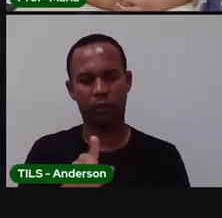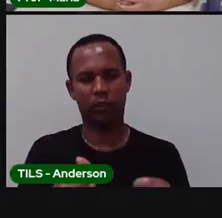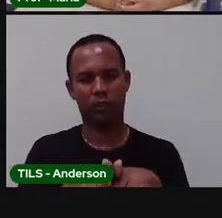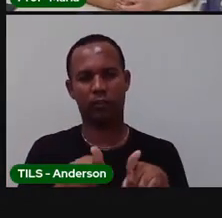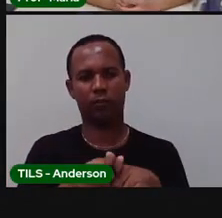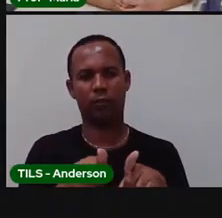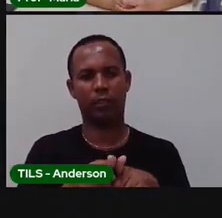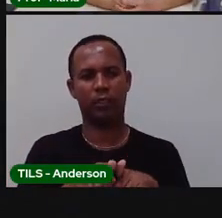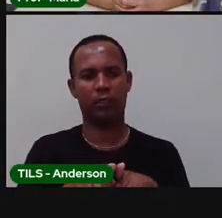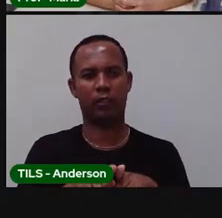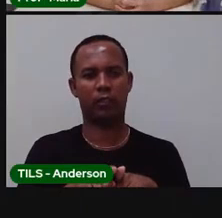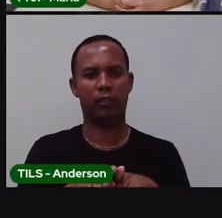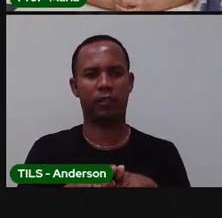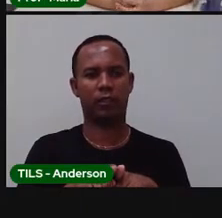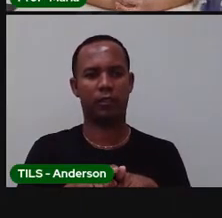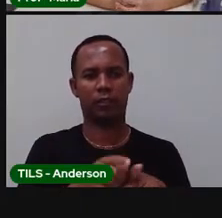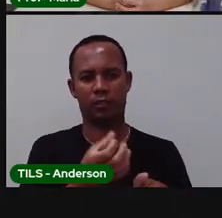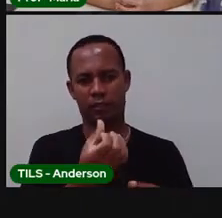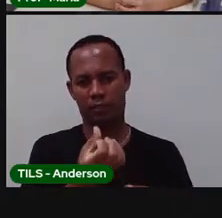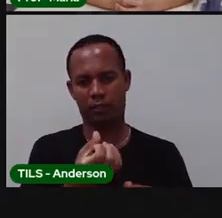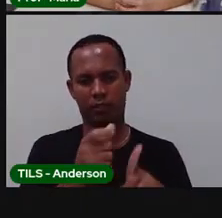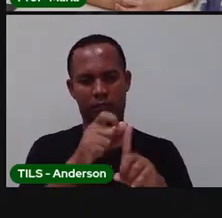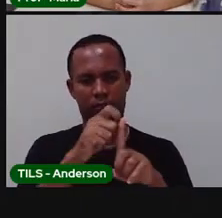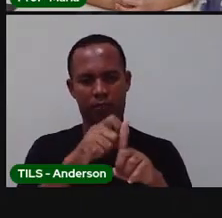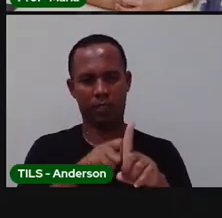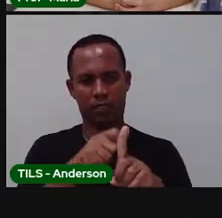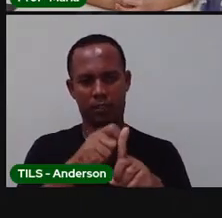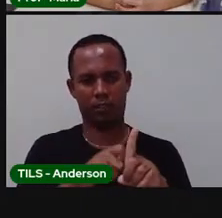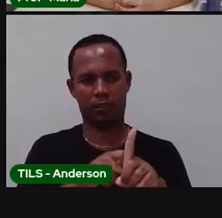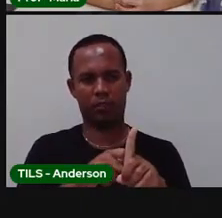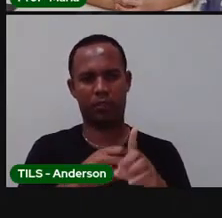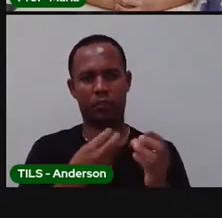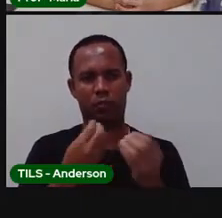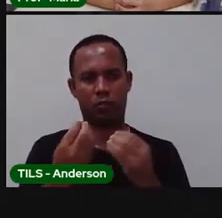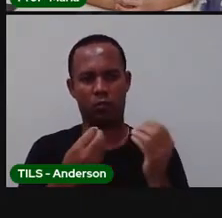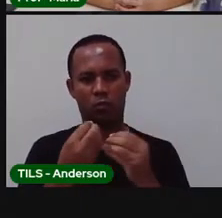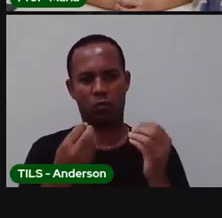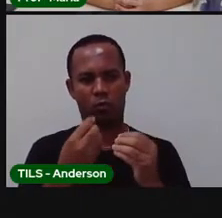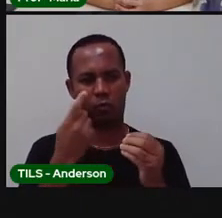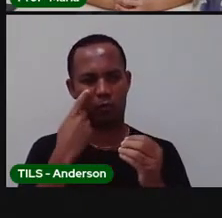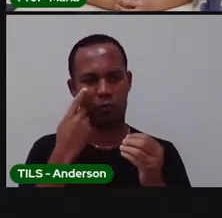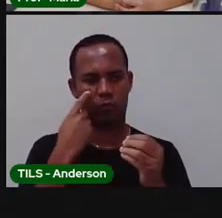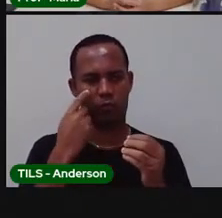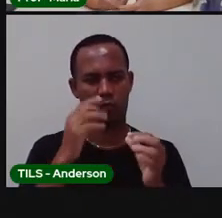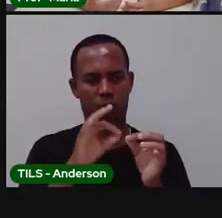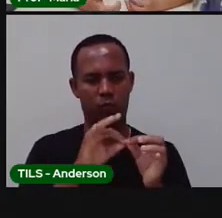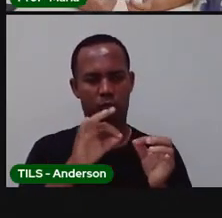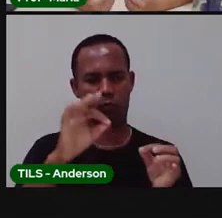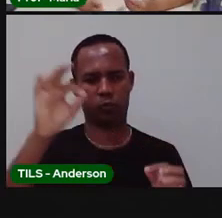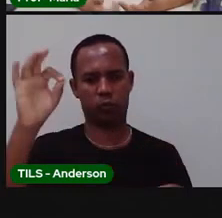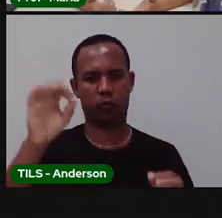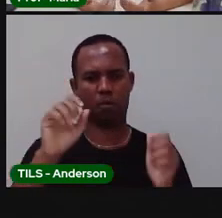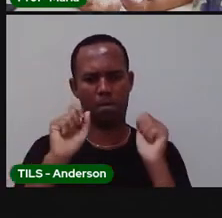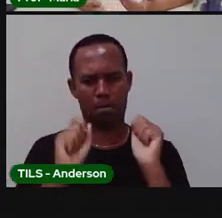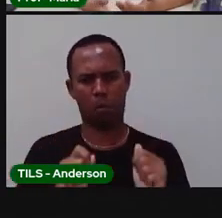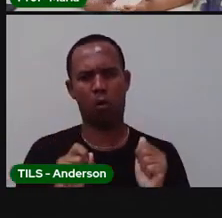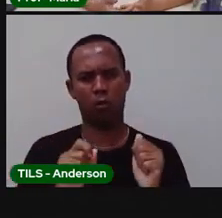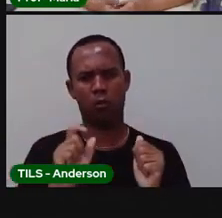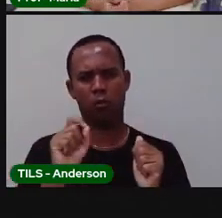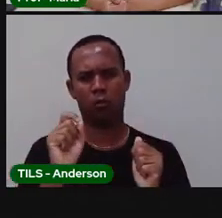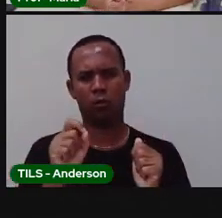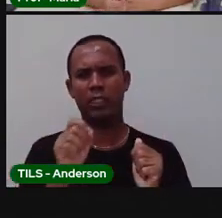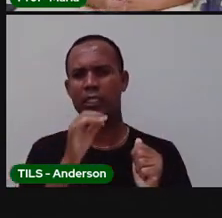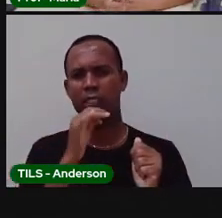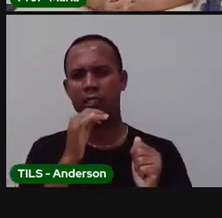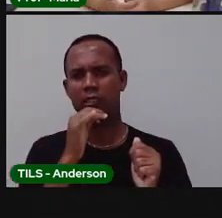meses de consumo não esqueça como se faz um gráfico pode retomar uma das atividades